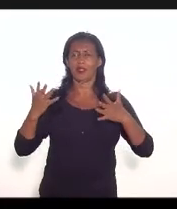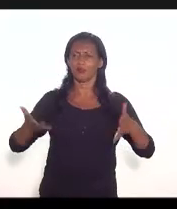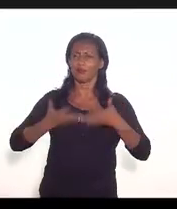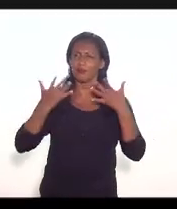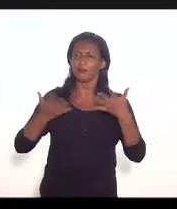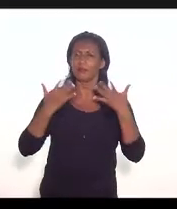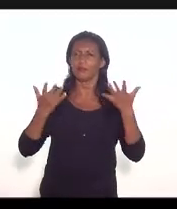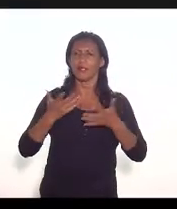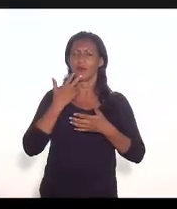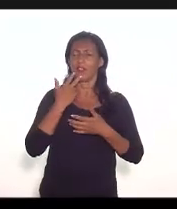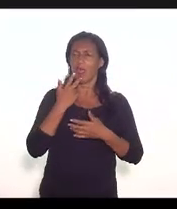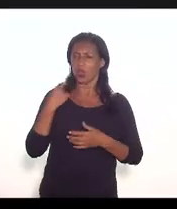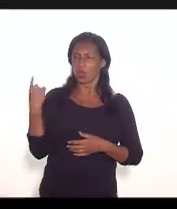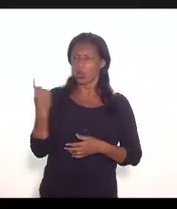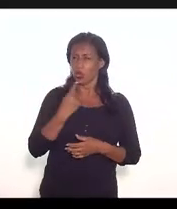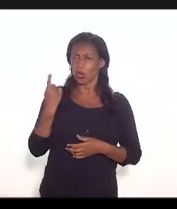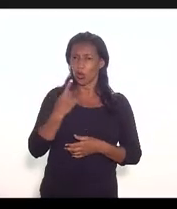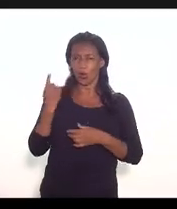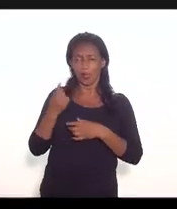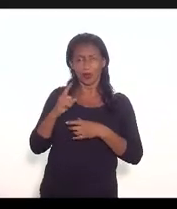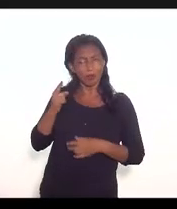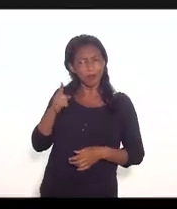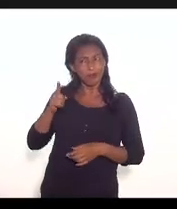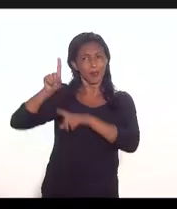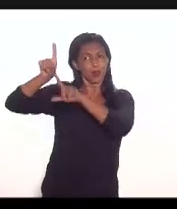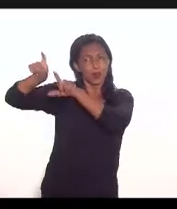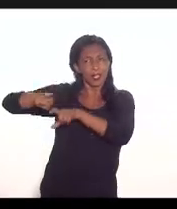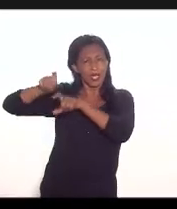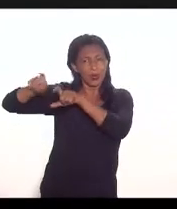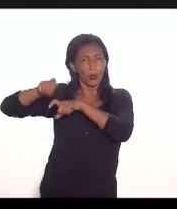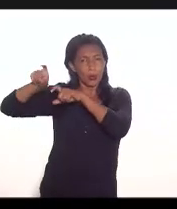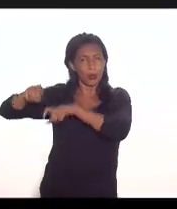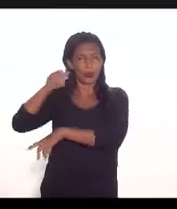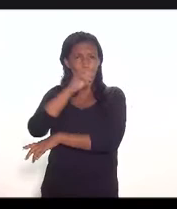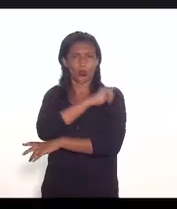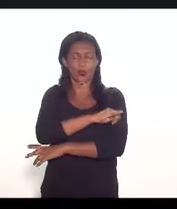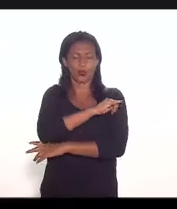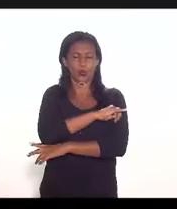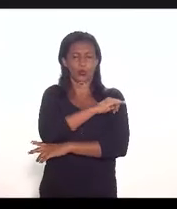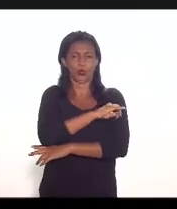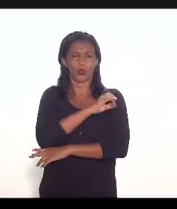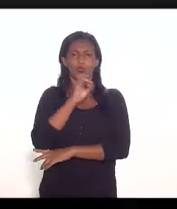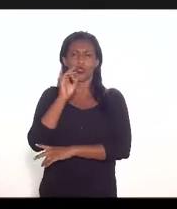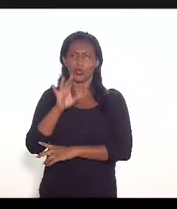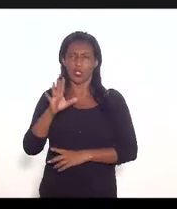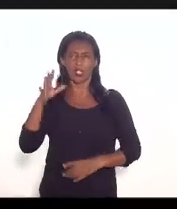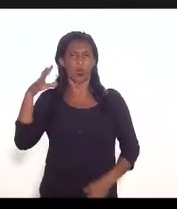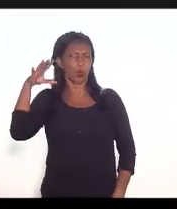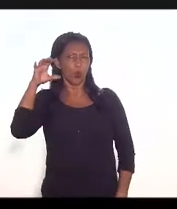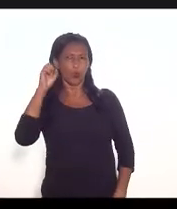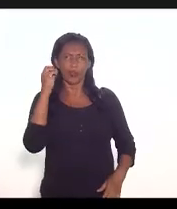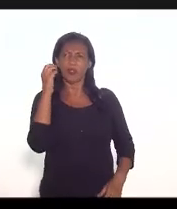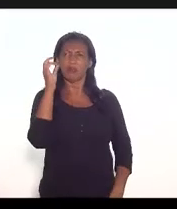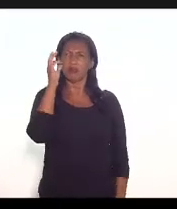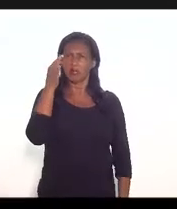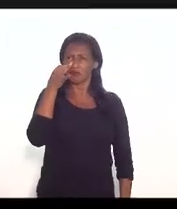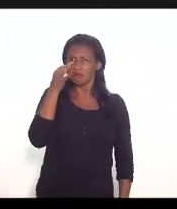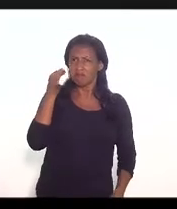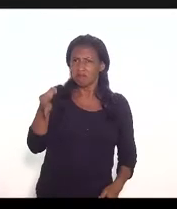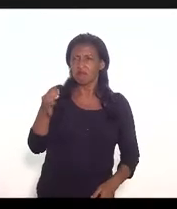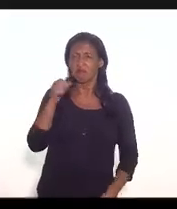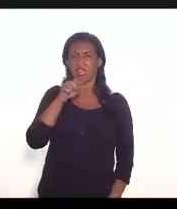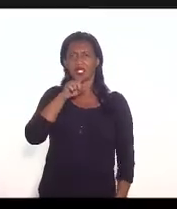somos aqui do interior do estado ouvir atentamente a representante da Zúrich